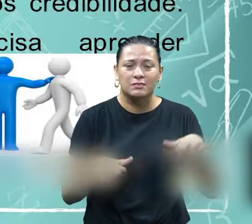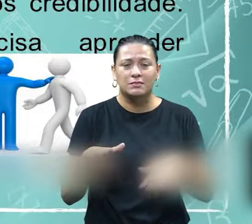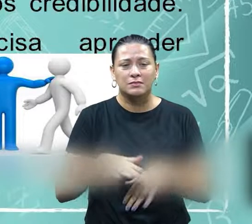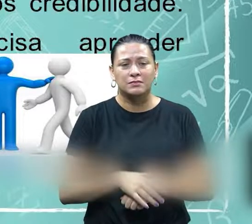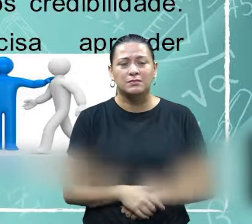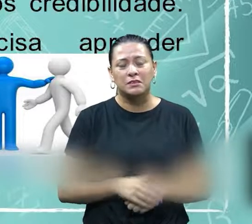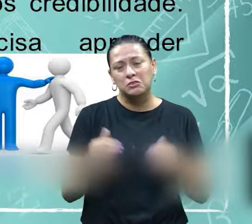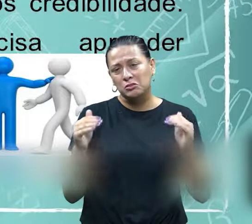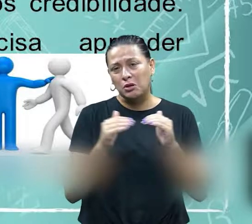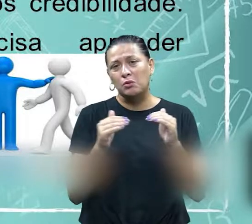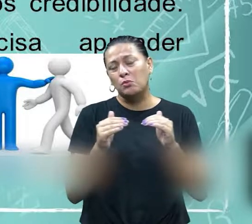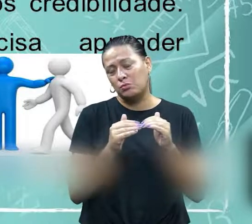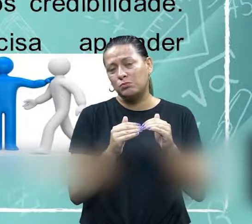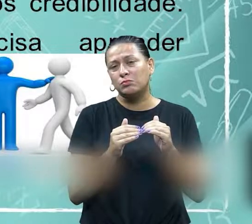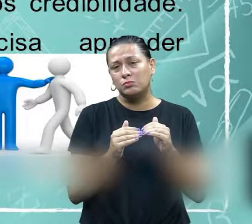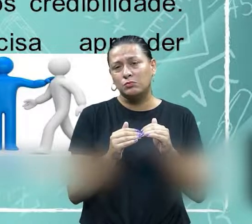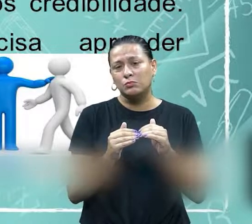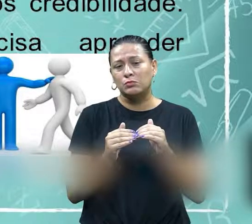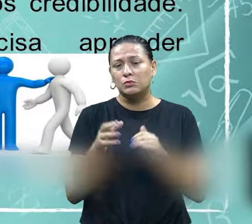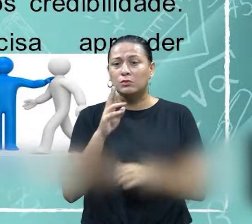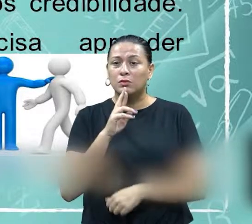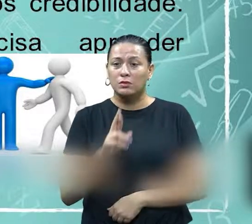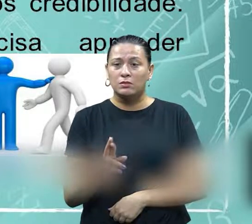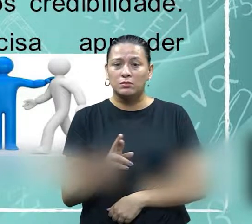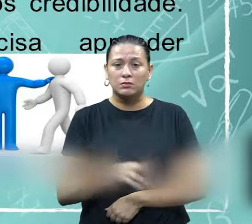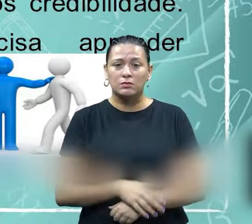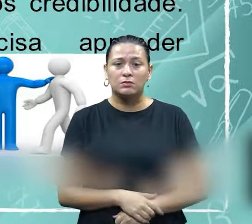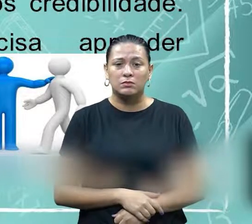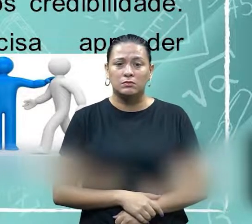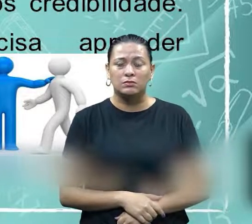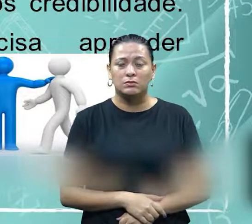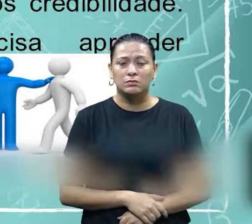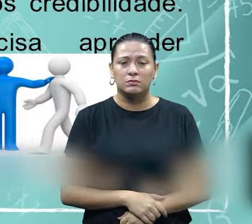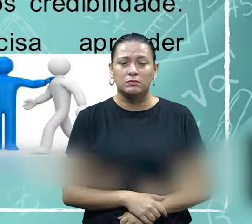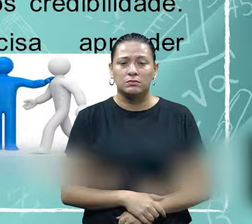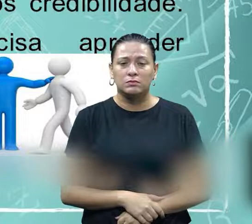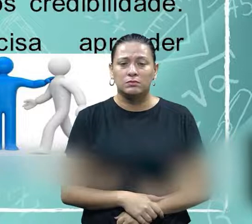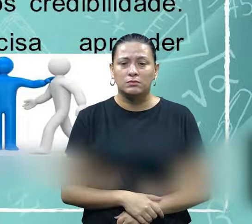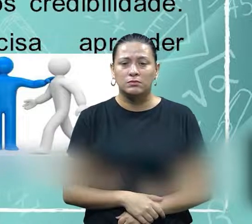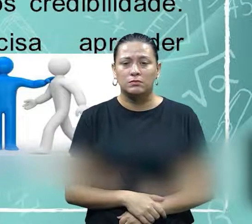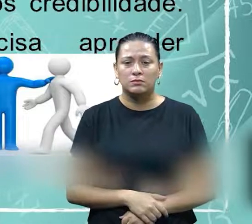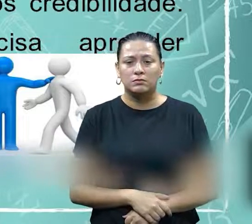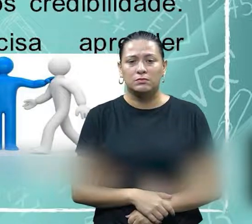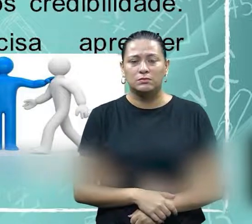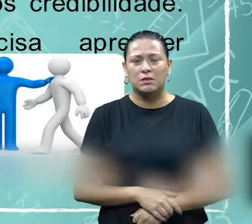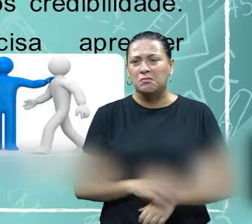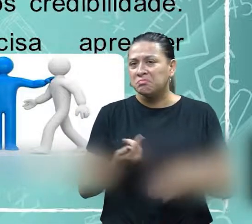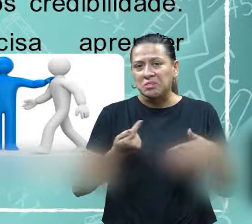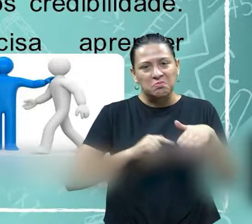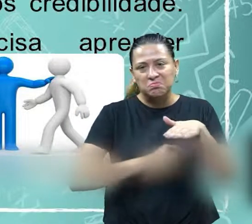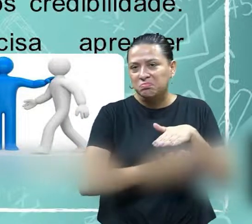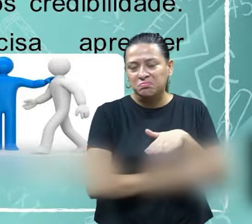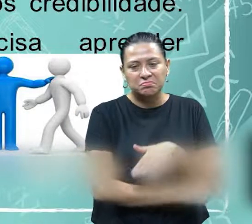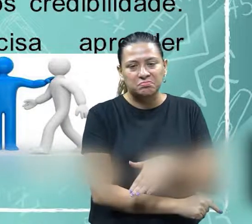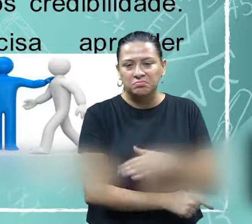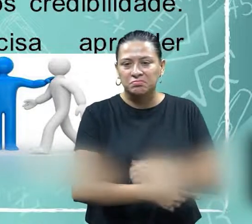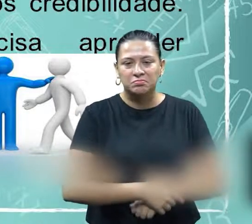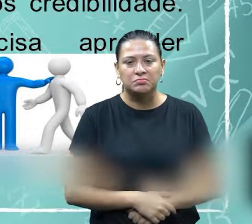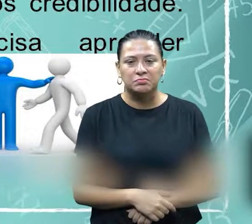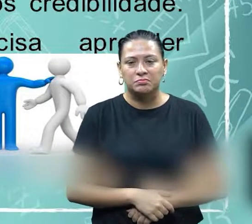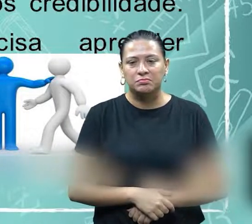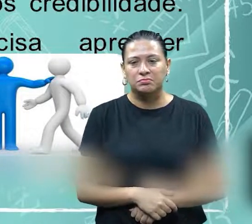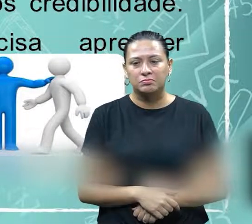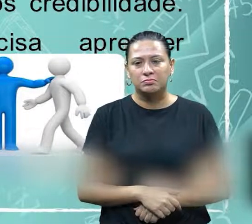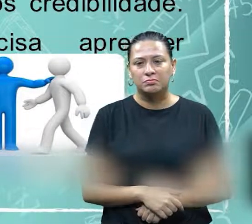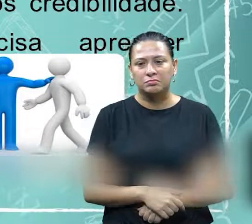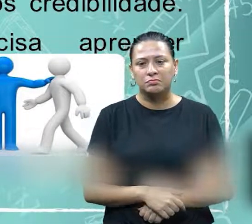decisões e ações, não se aprofunda, é como se